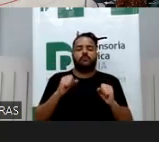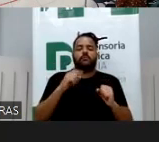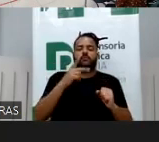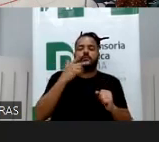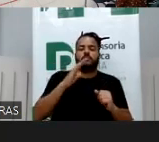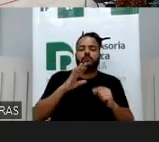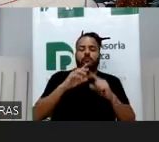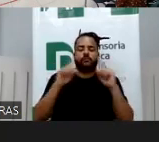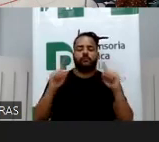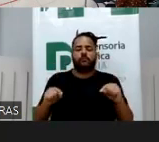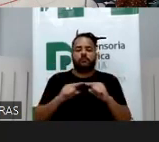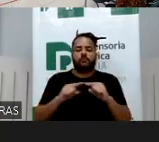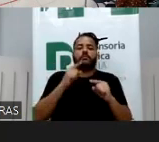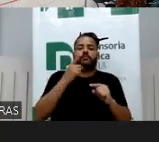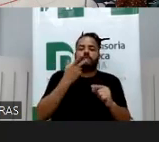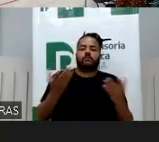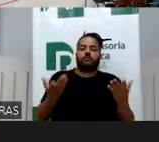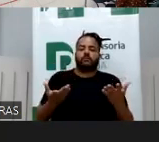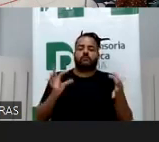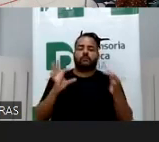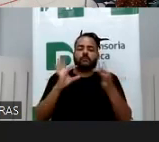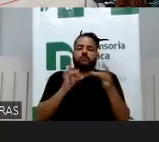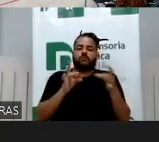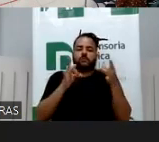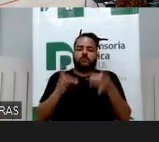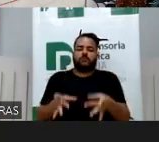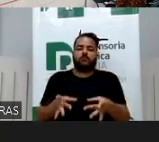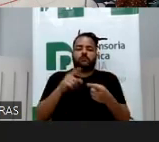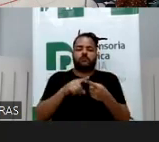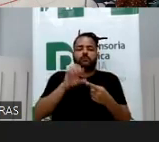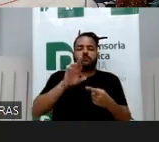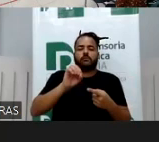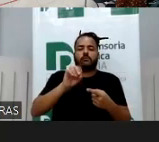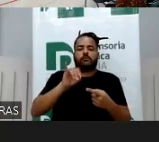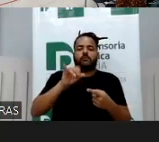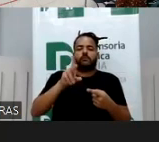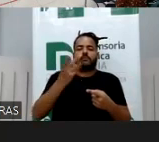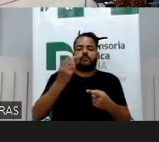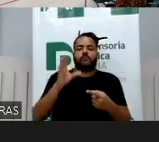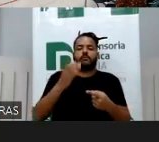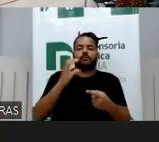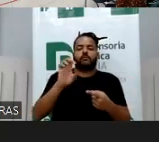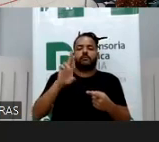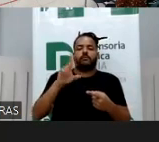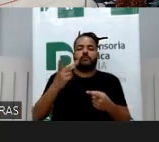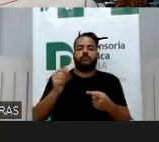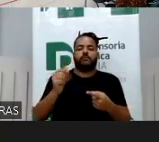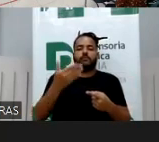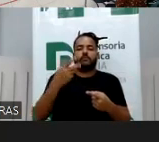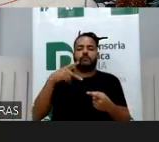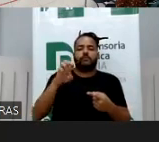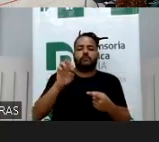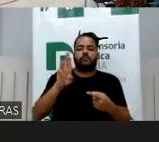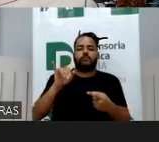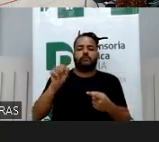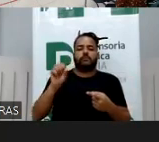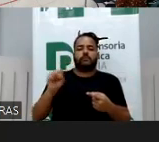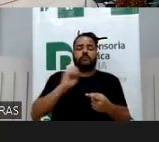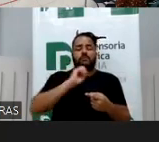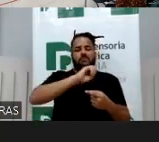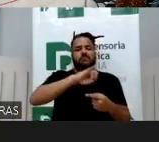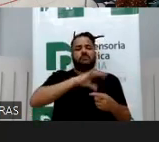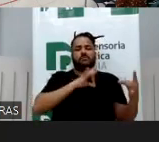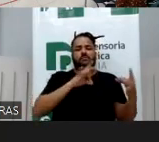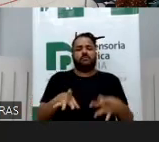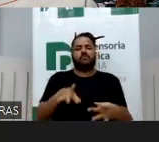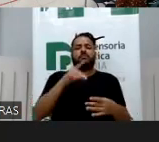do abandono digital no referido dispositivo, Rodrigo da Cunha Pereira, né? O presidente do meu instituto, diz, entendo que o abandono aqui é no